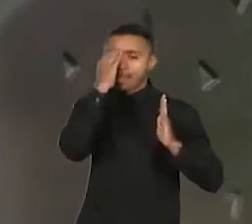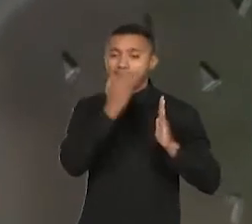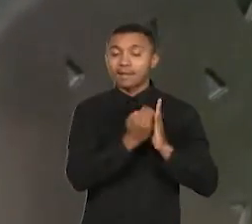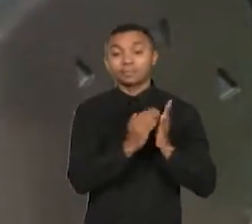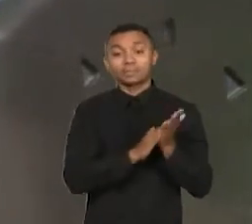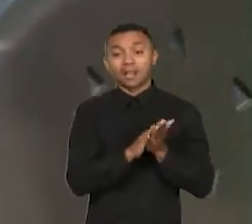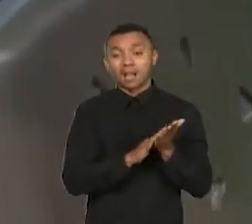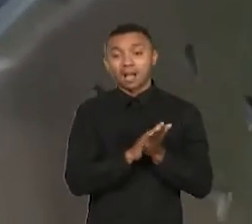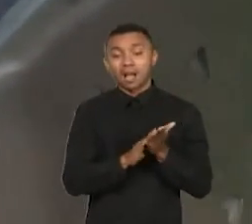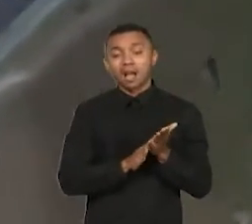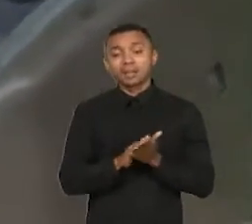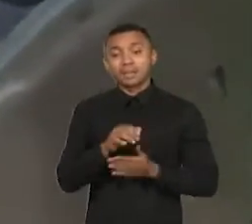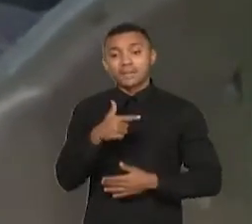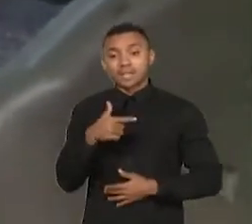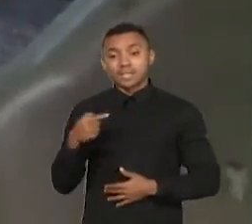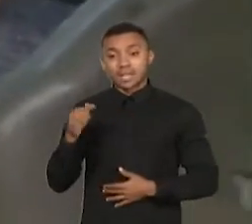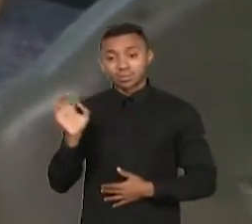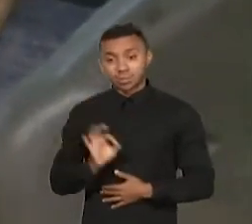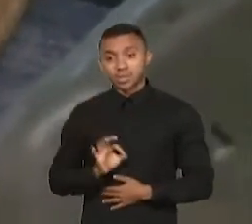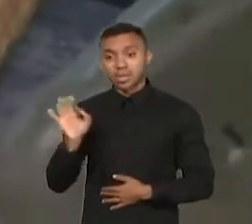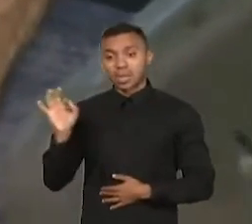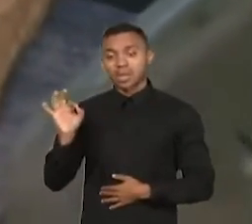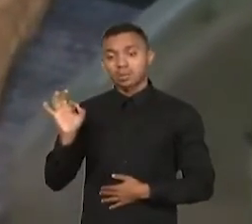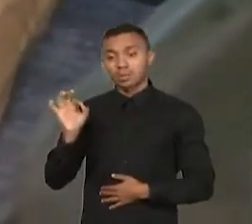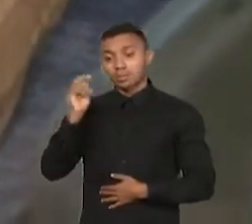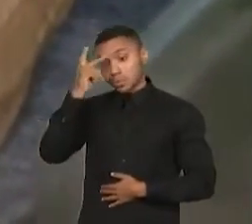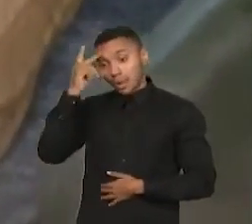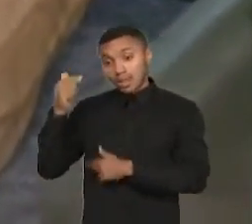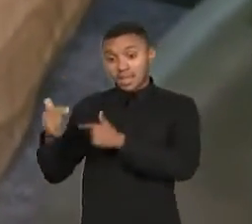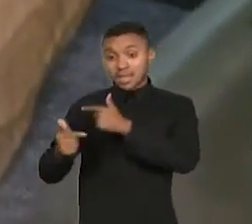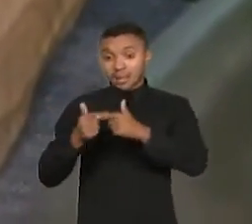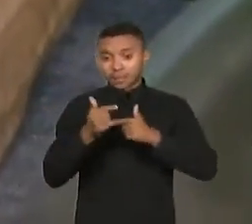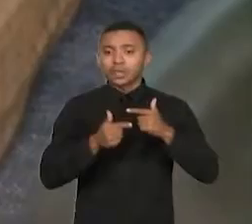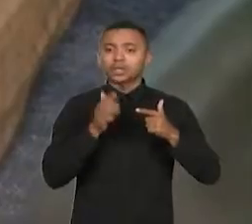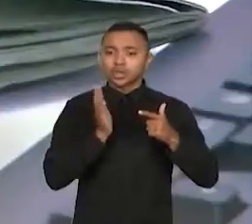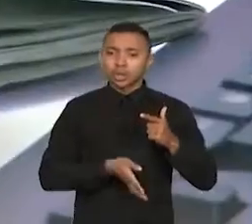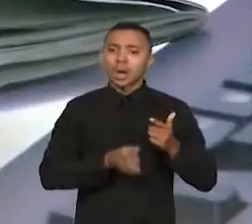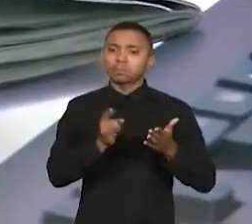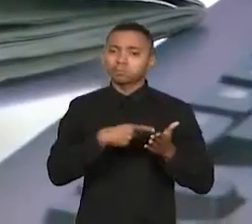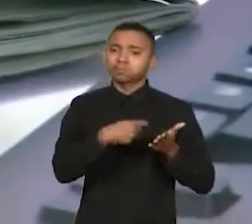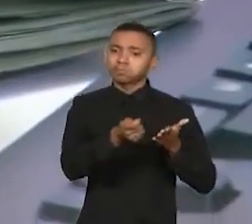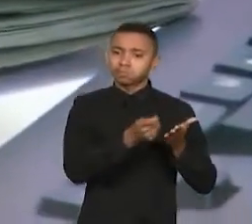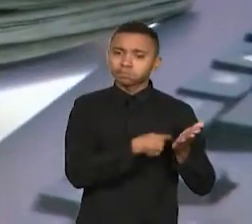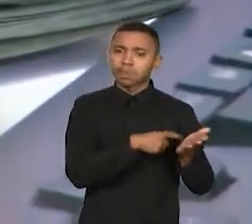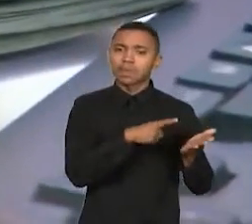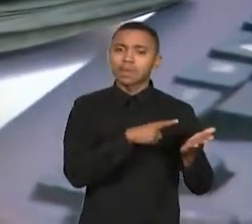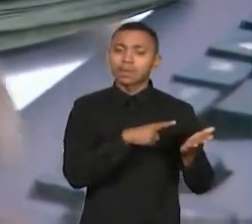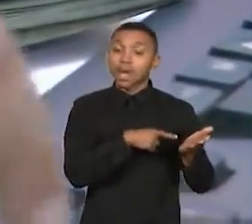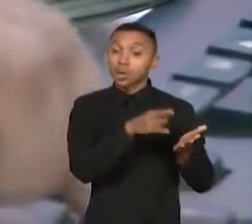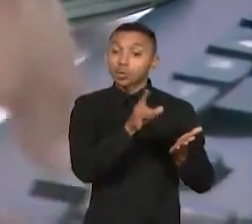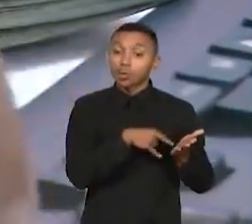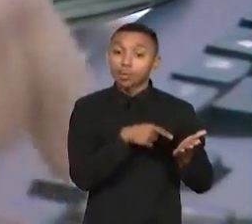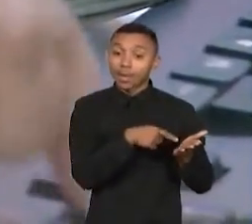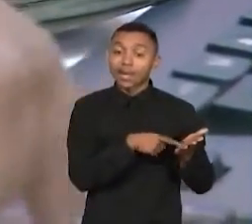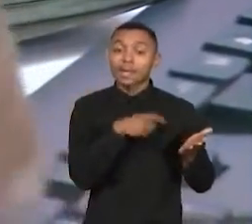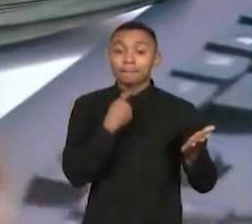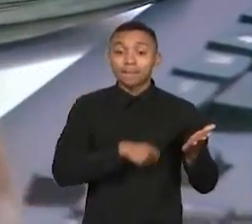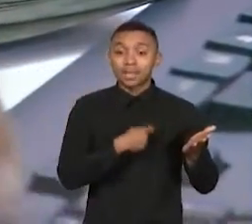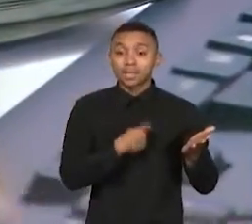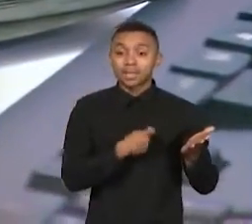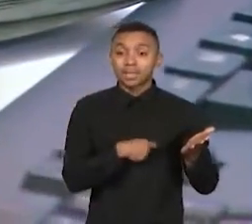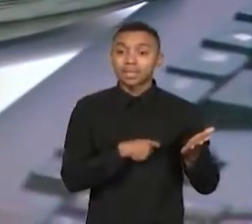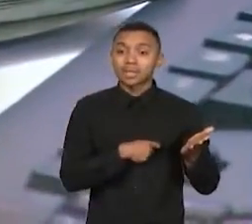Cerca de 27% dos trabalhadores têm carteira assinada no Brasil. No documento, devem constar os elementos